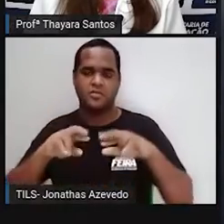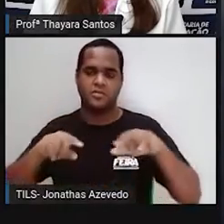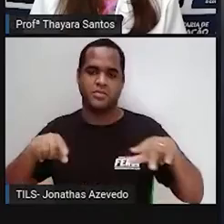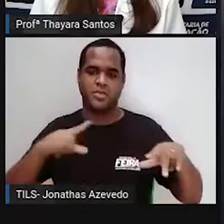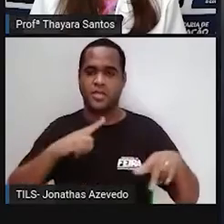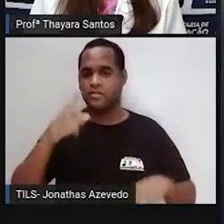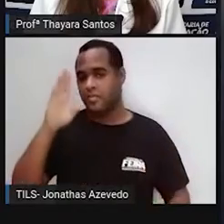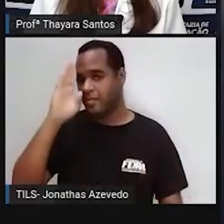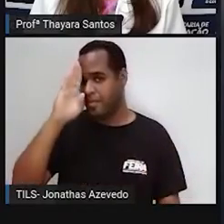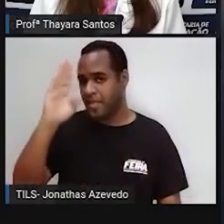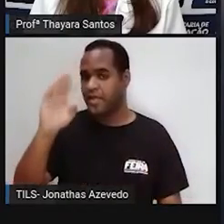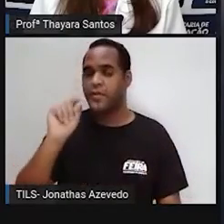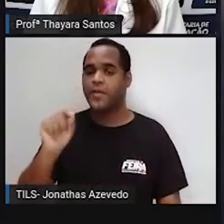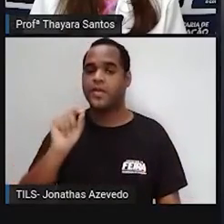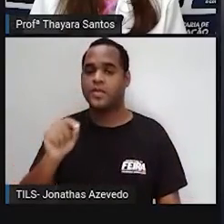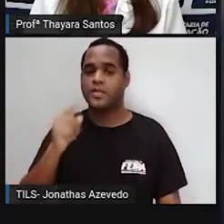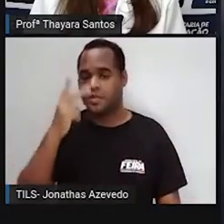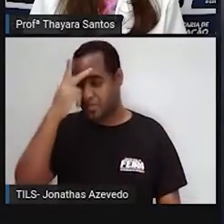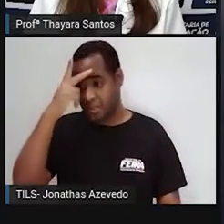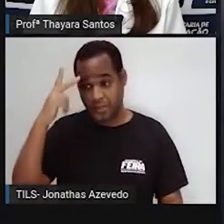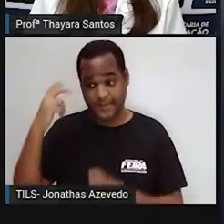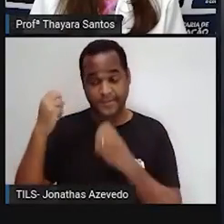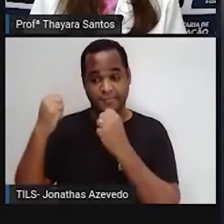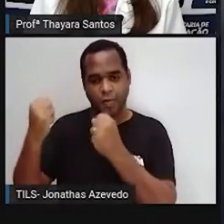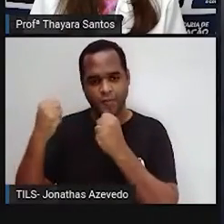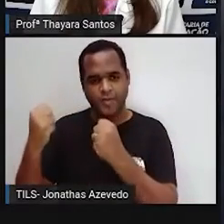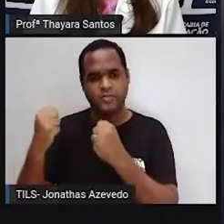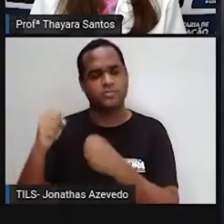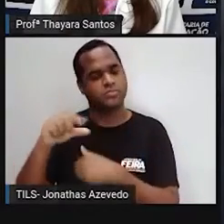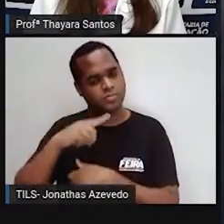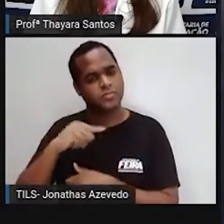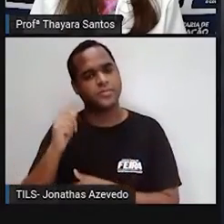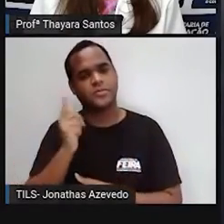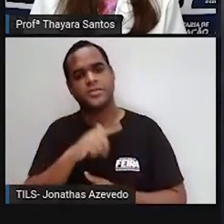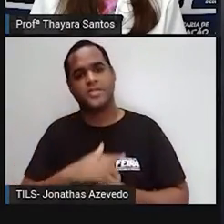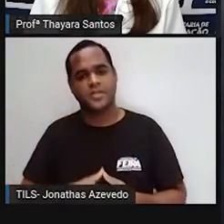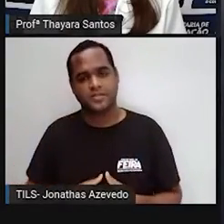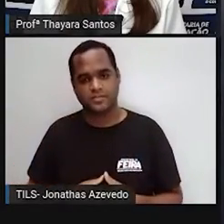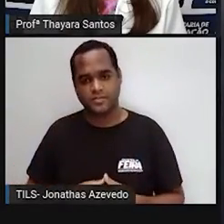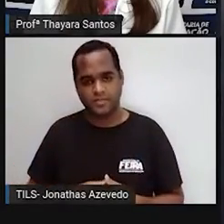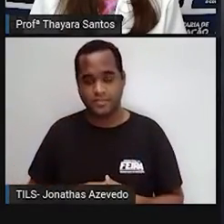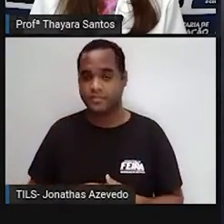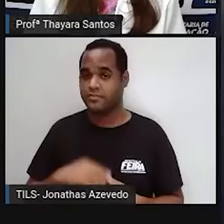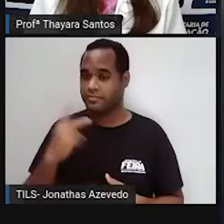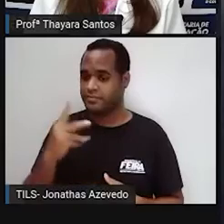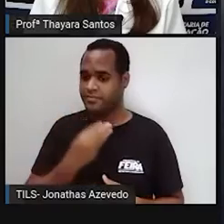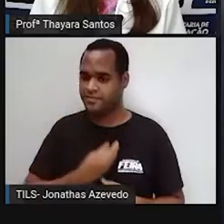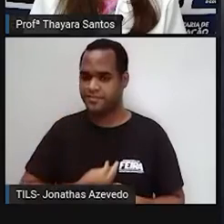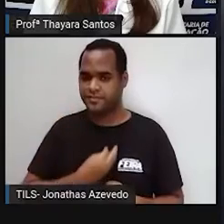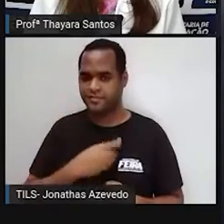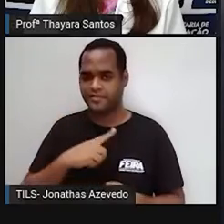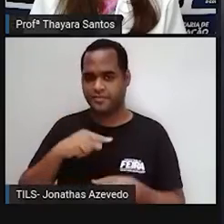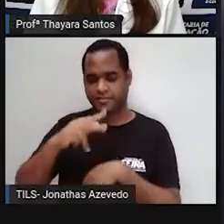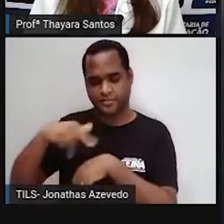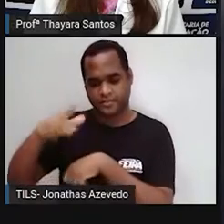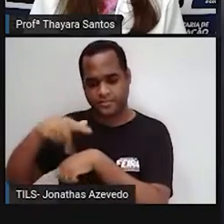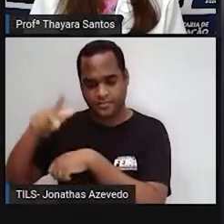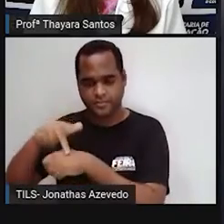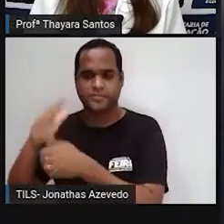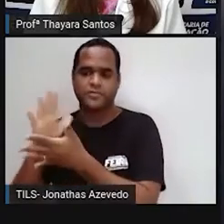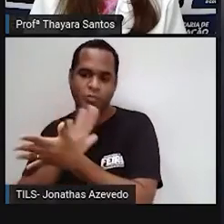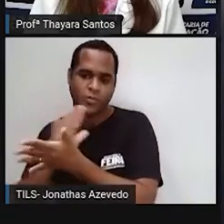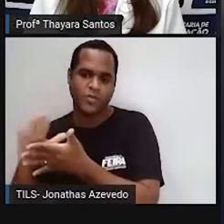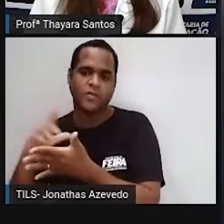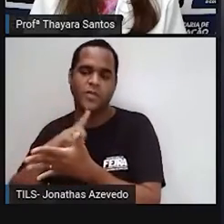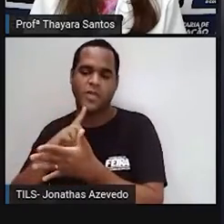principalmente as pessoas que têm o poder, né? Já existe uma movimentação, alguns países são mais dedicados